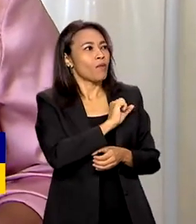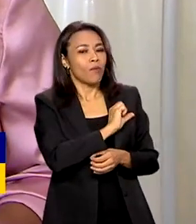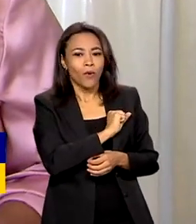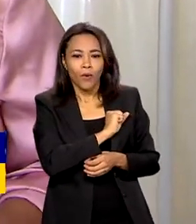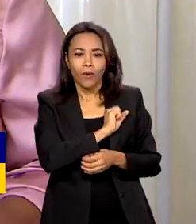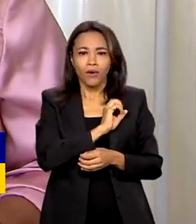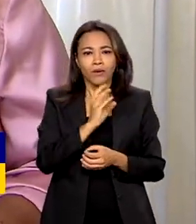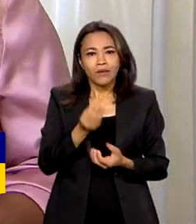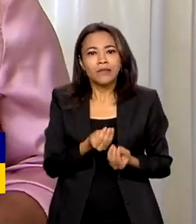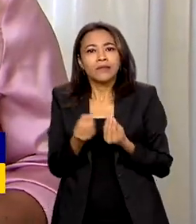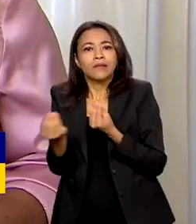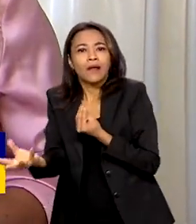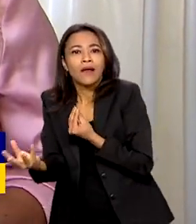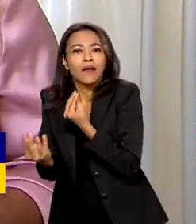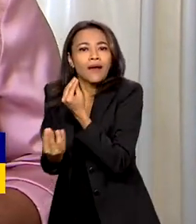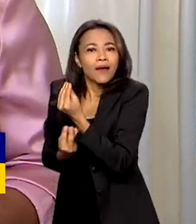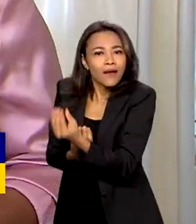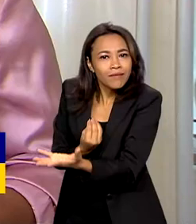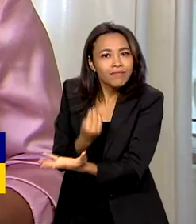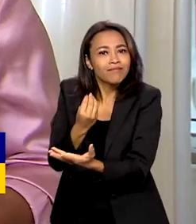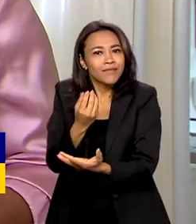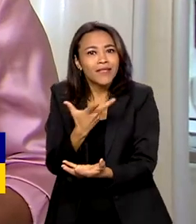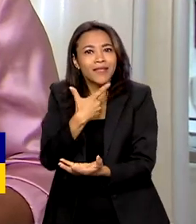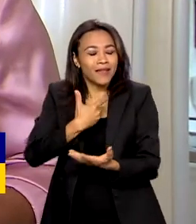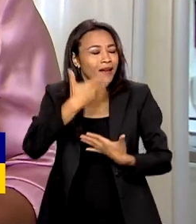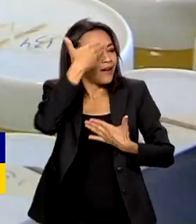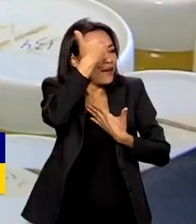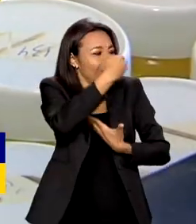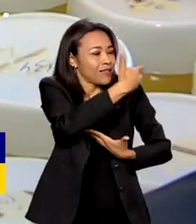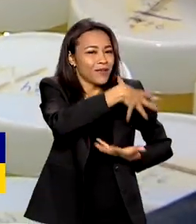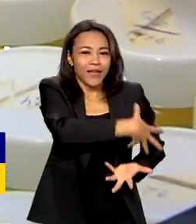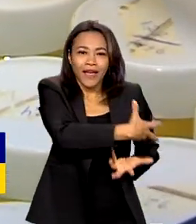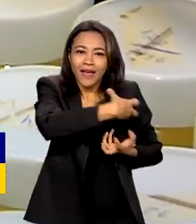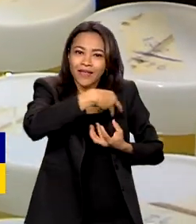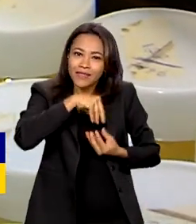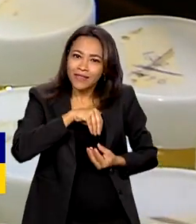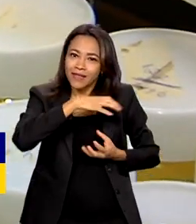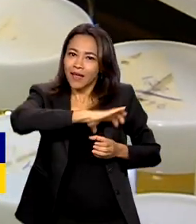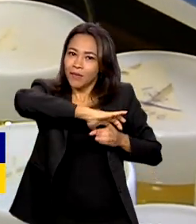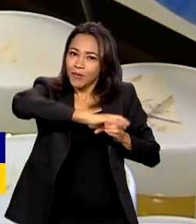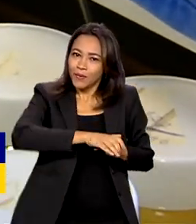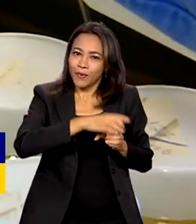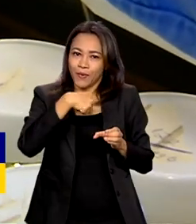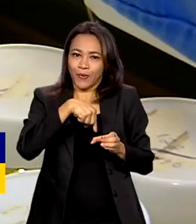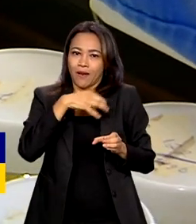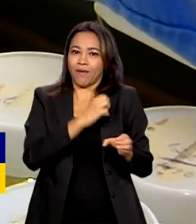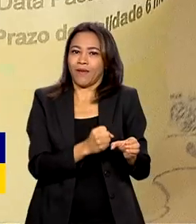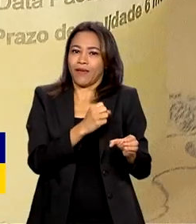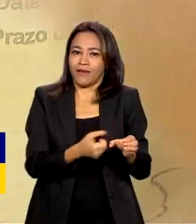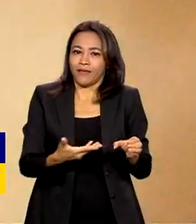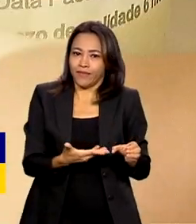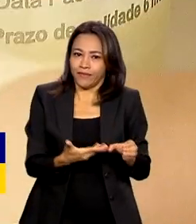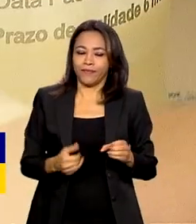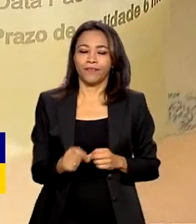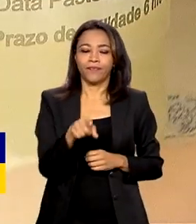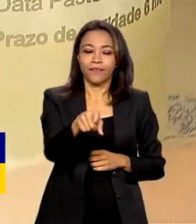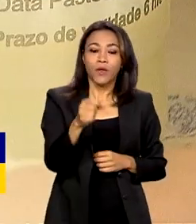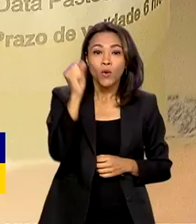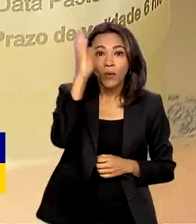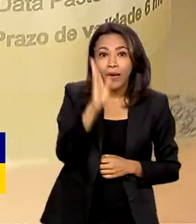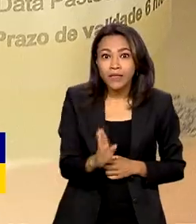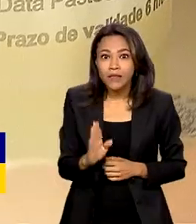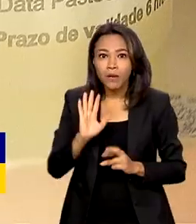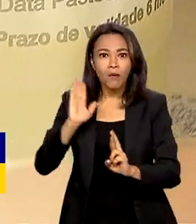entrega e a gratidão de quem recebe o leite. Segundo a Organização Mundial de Saúde, o Brasil se